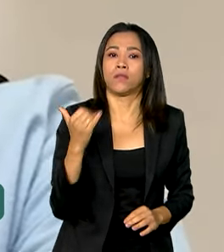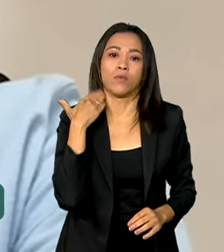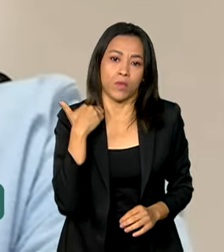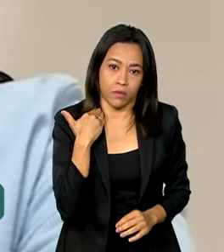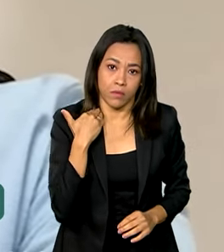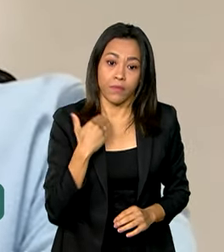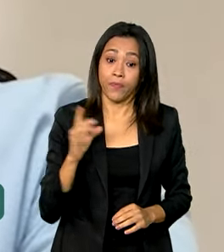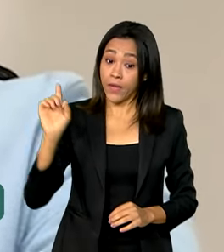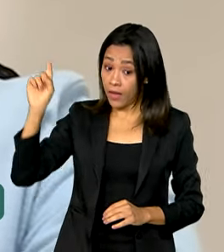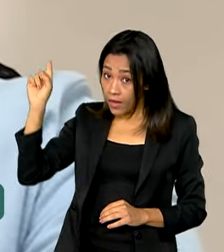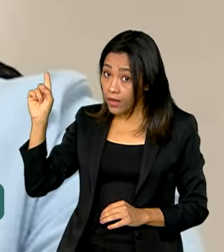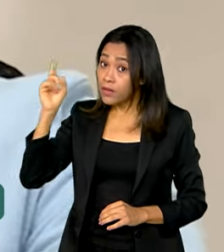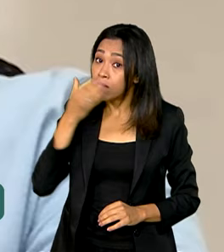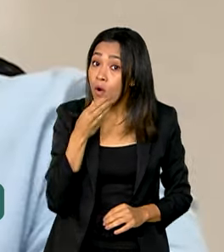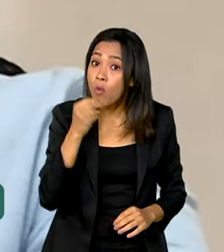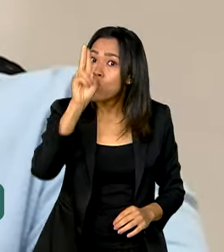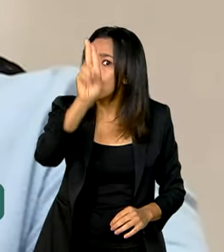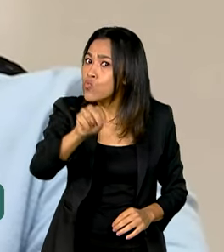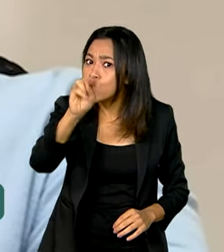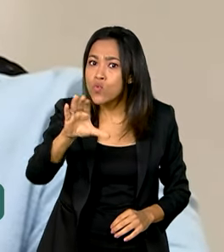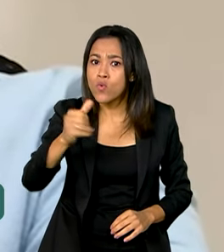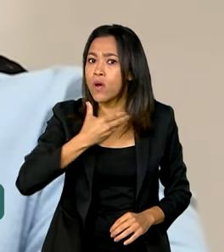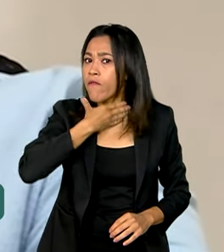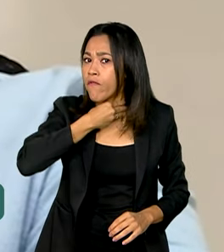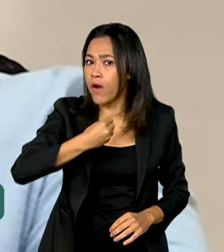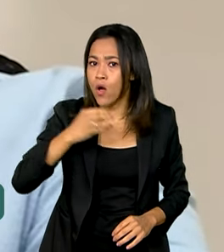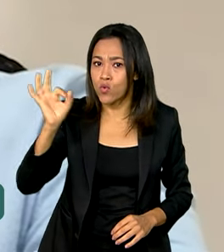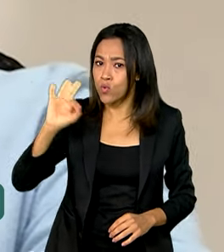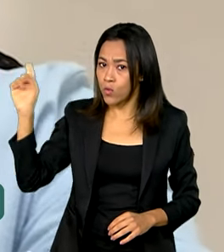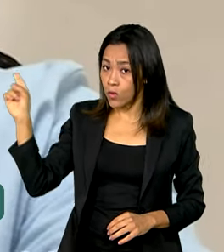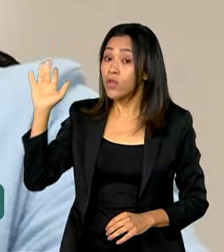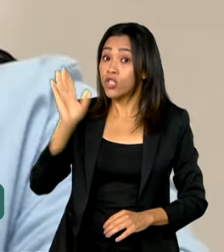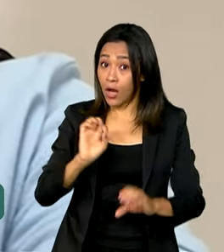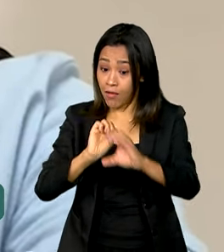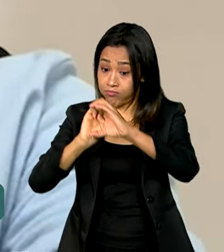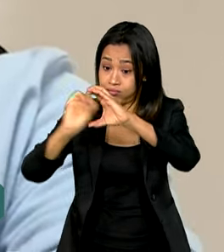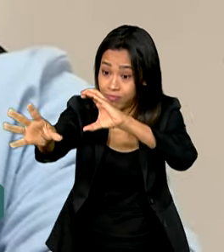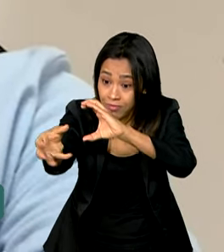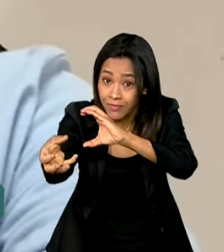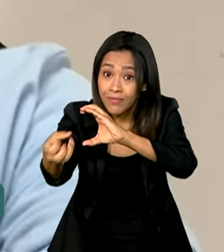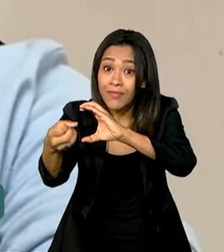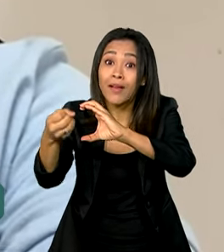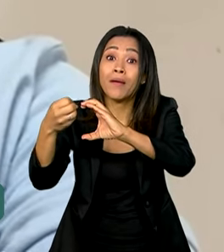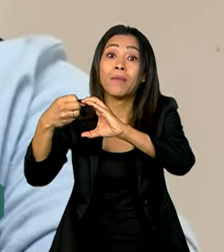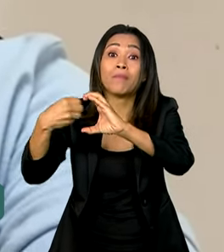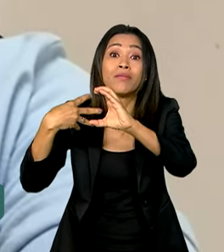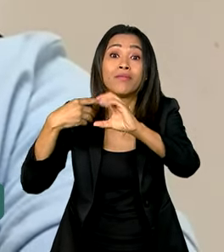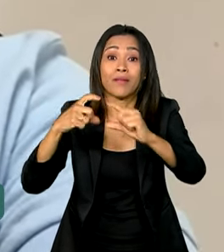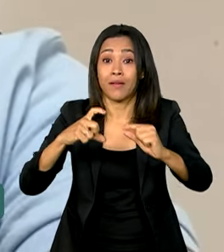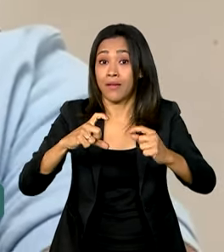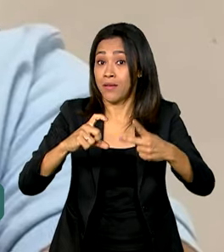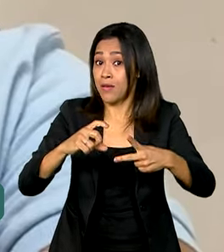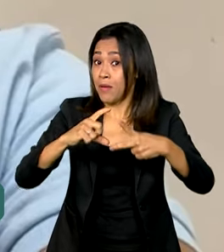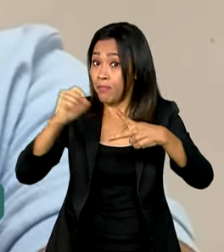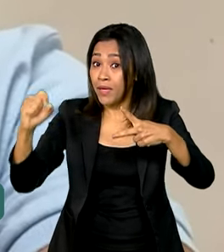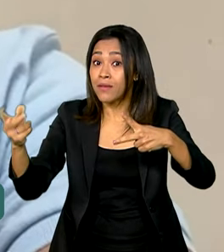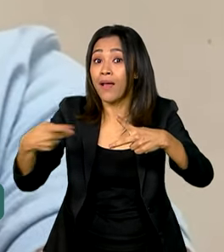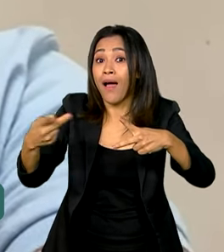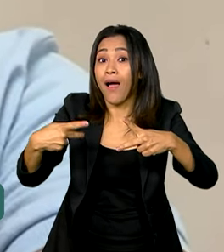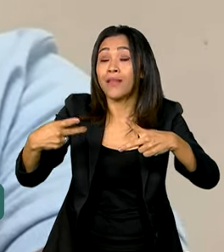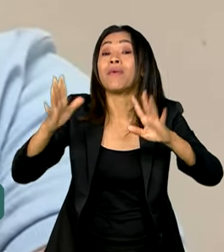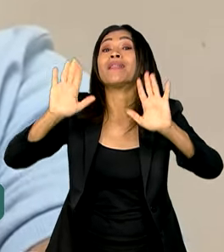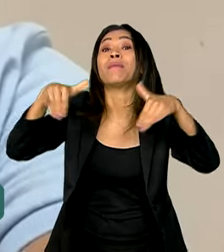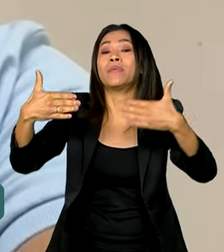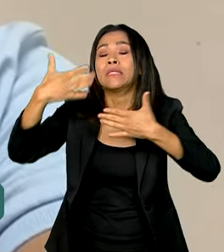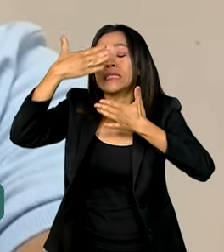Romero nunca foi vítima de fraude, mas confessa que já fez PIX errado, mas que felizmente conseguiu dinheiro de